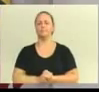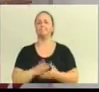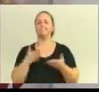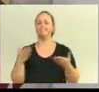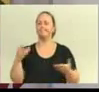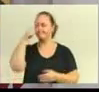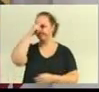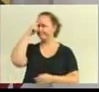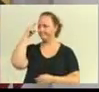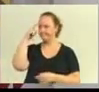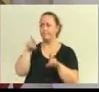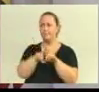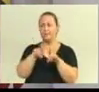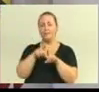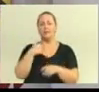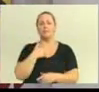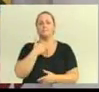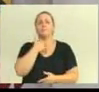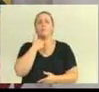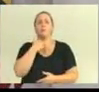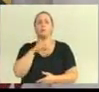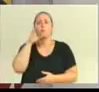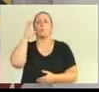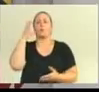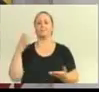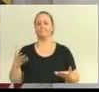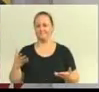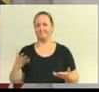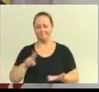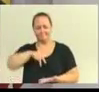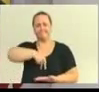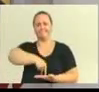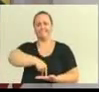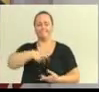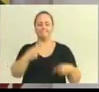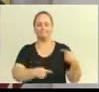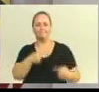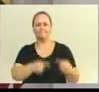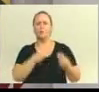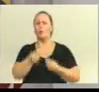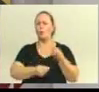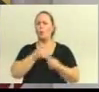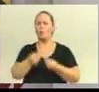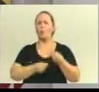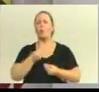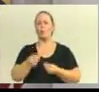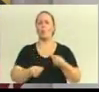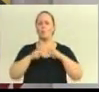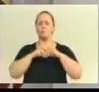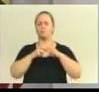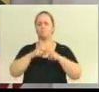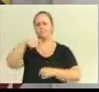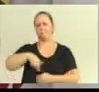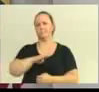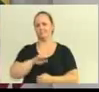não poderei também deixar de fazer aqui, no alto dessa tribuna, a discussão sobre o transporte coletivo de nossa cidade. Vossa Excelência, vereador Fábio